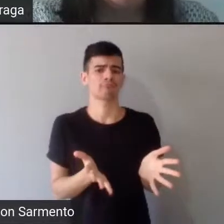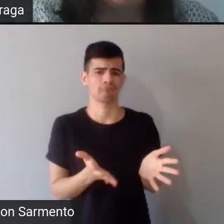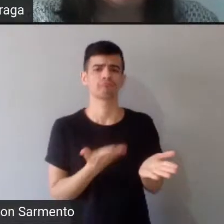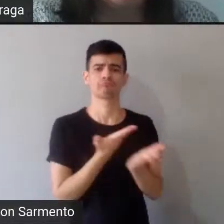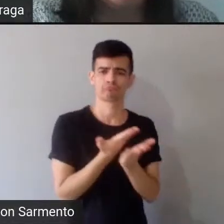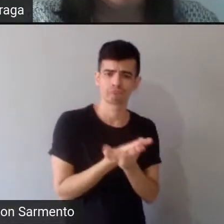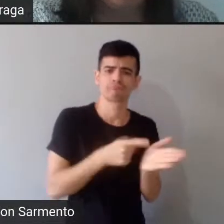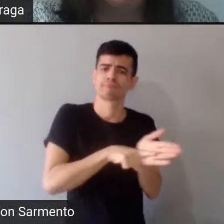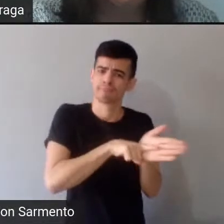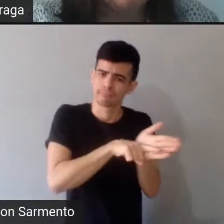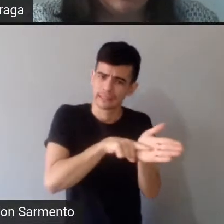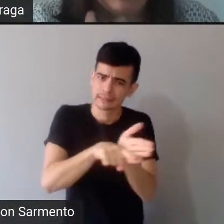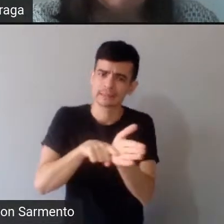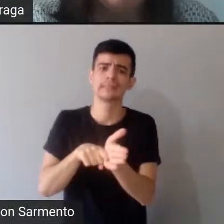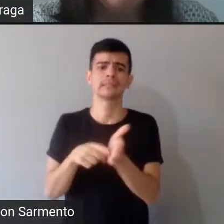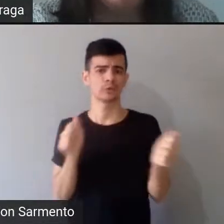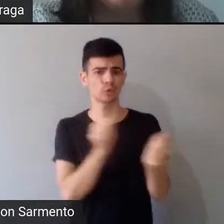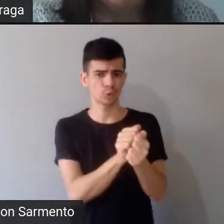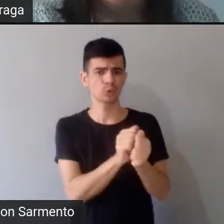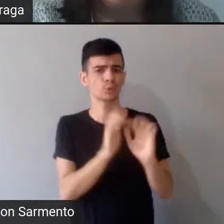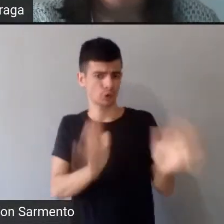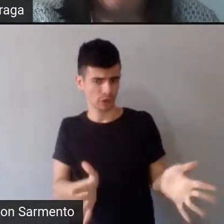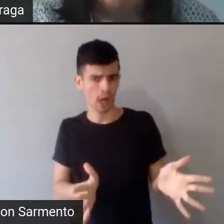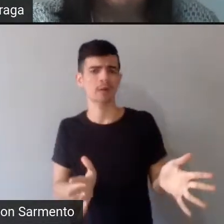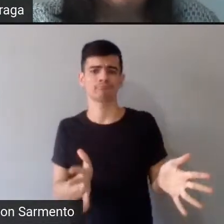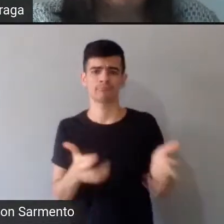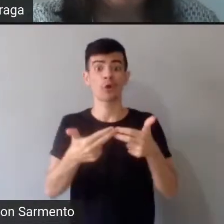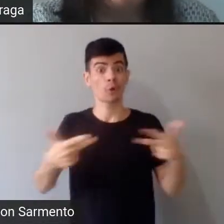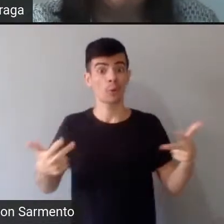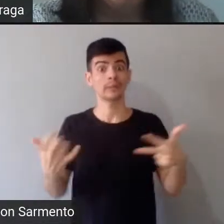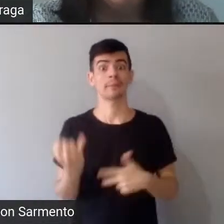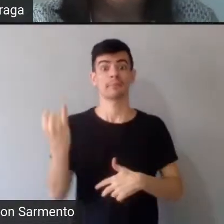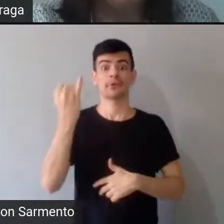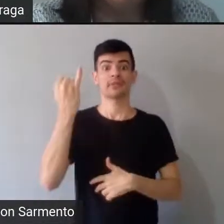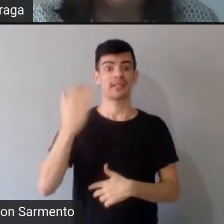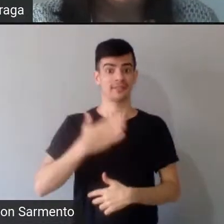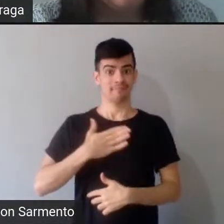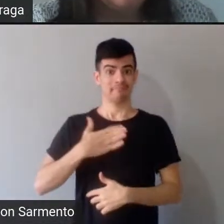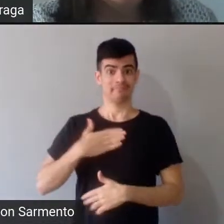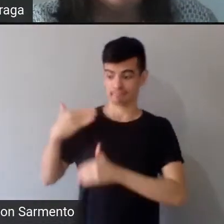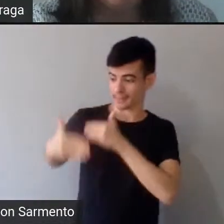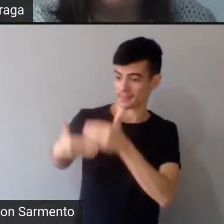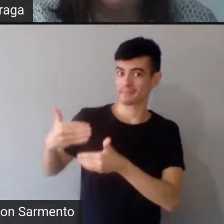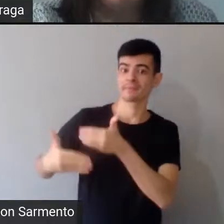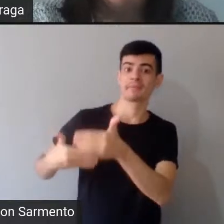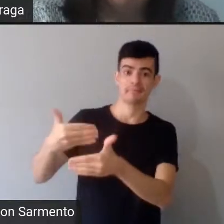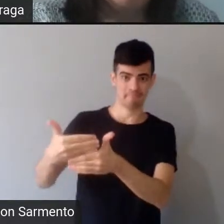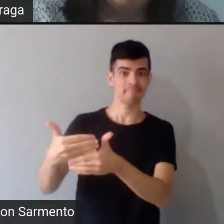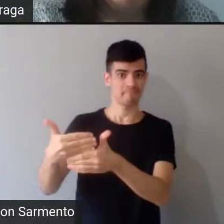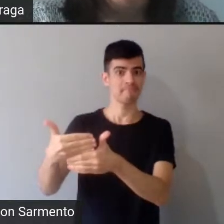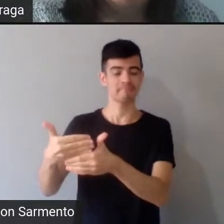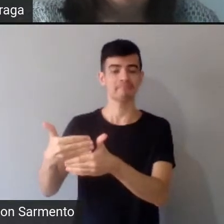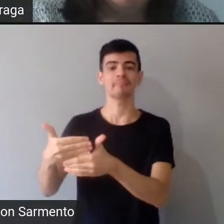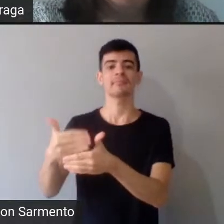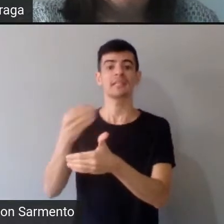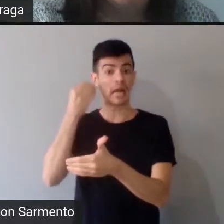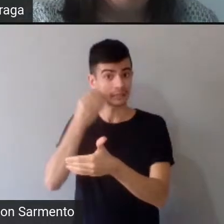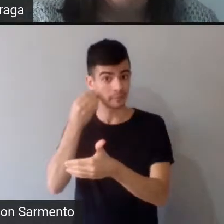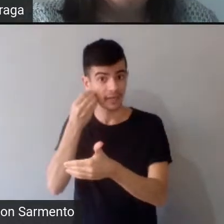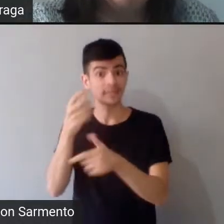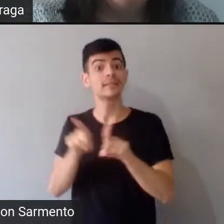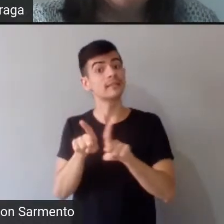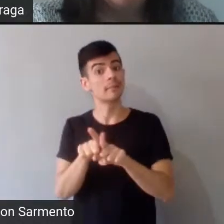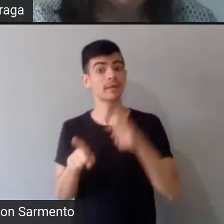importantes na, para minha carreira pessoal, mas, né, para minha carreira, mas também para mim, enquanto conheço